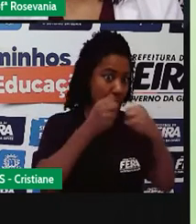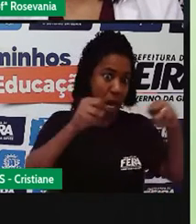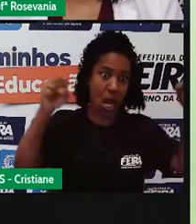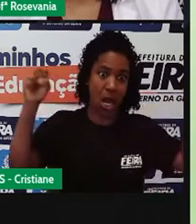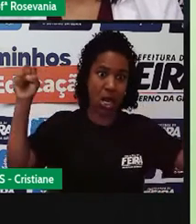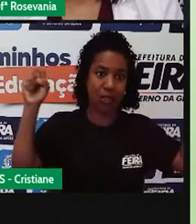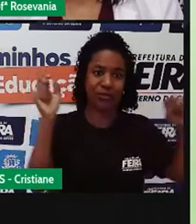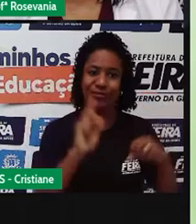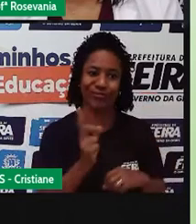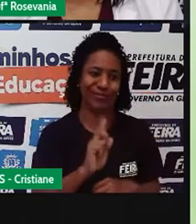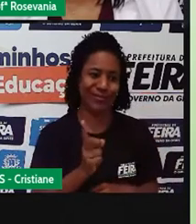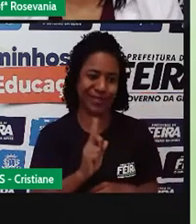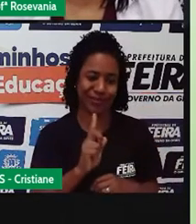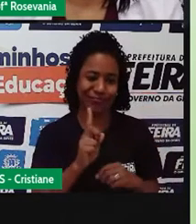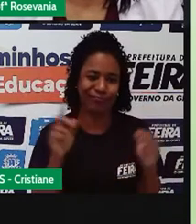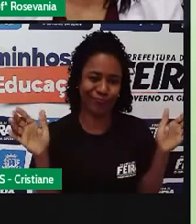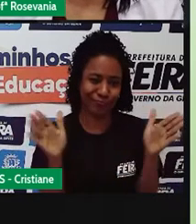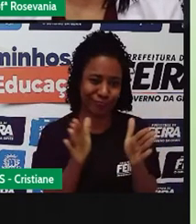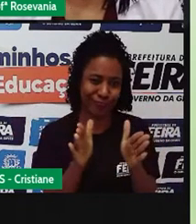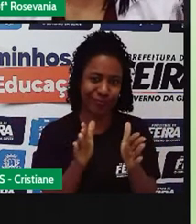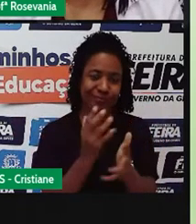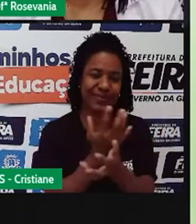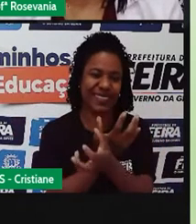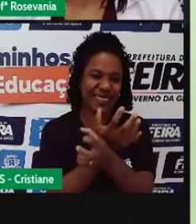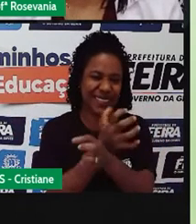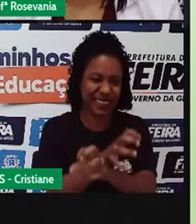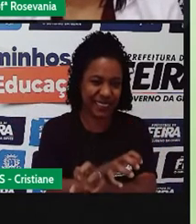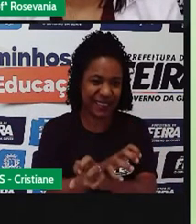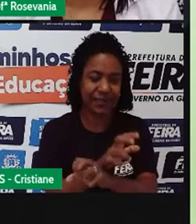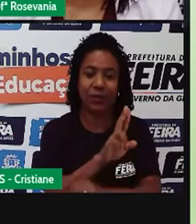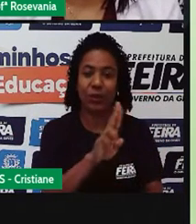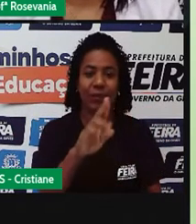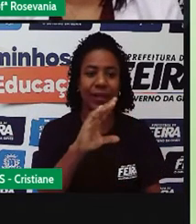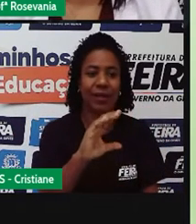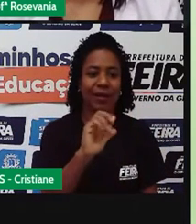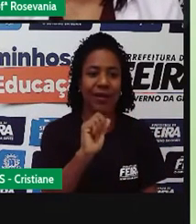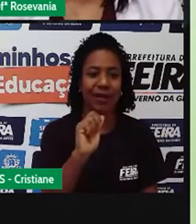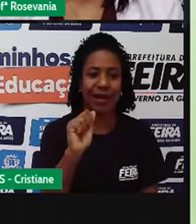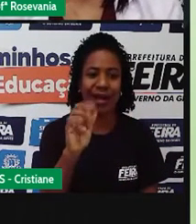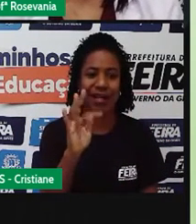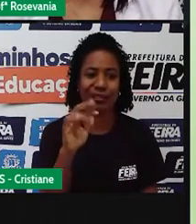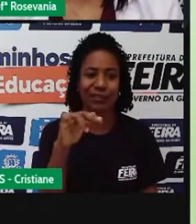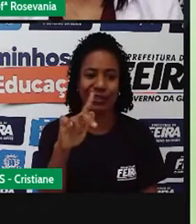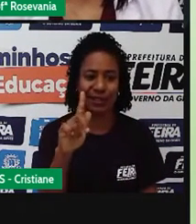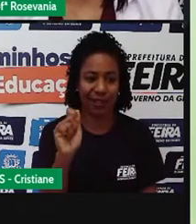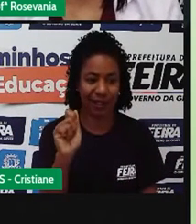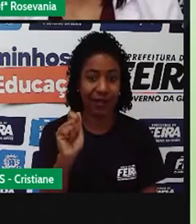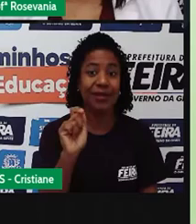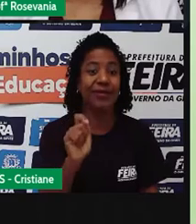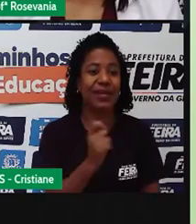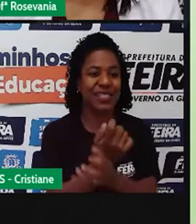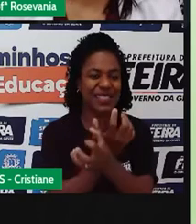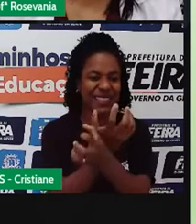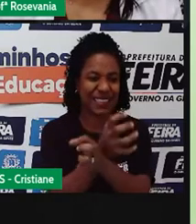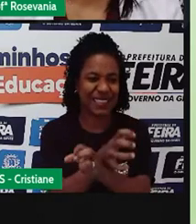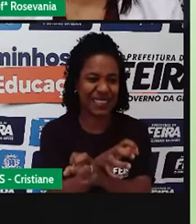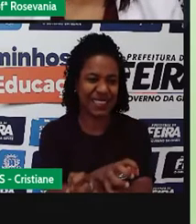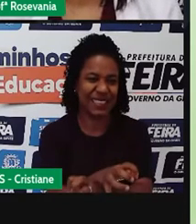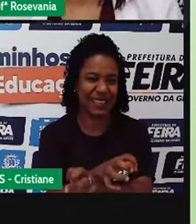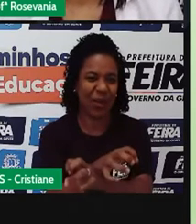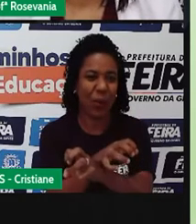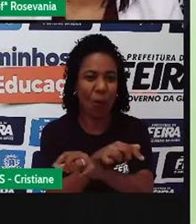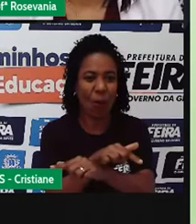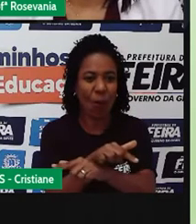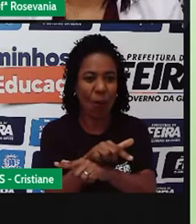ser uma mata. E caatinga mesmo, o próprio nome já está dizendo, né, o nome, a palavra caatinga, significa mata branca. Então, maravilha o que tem aqui. A caatinga